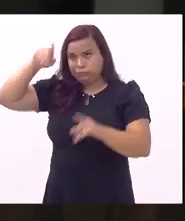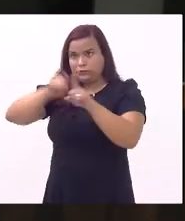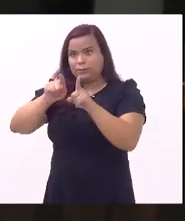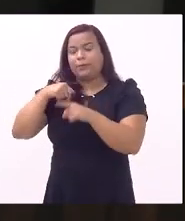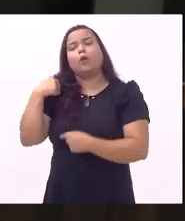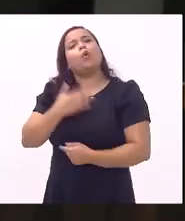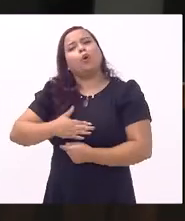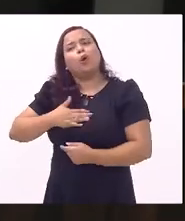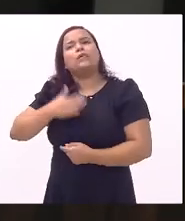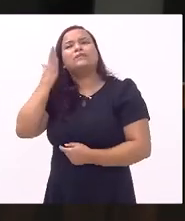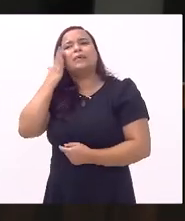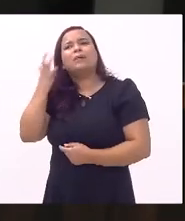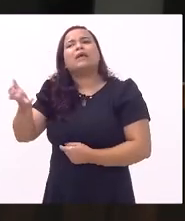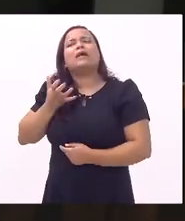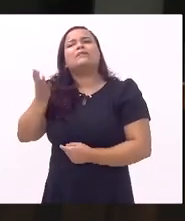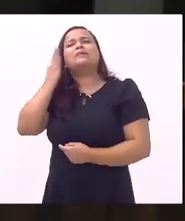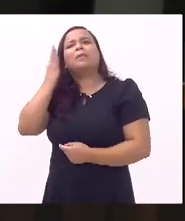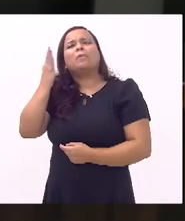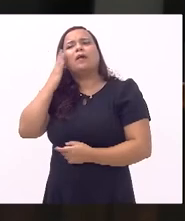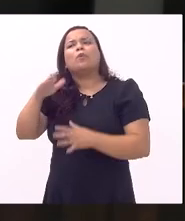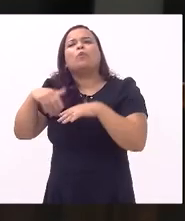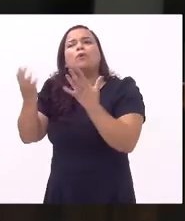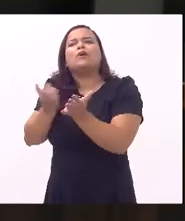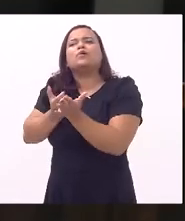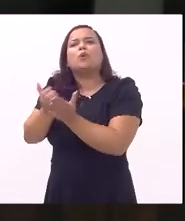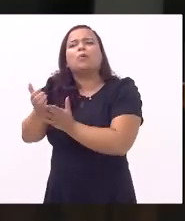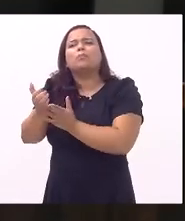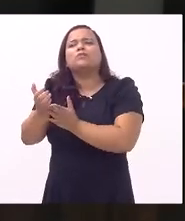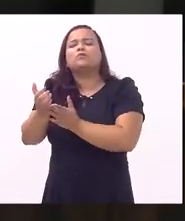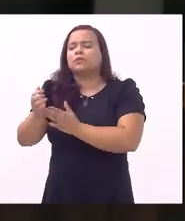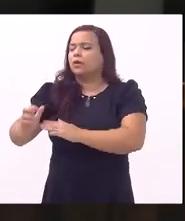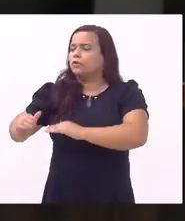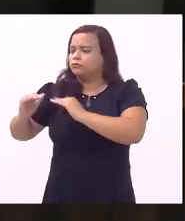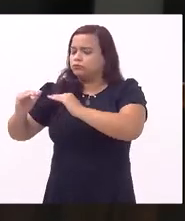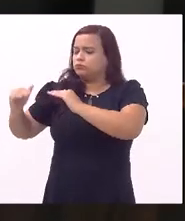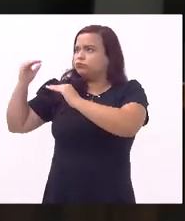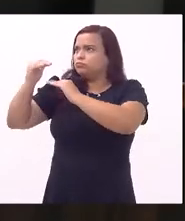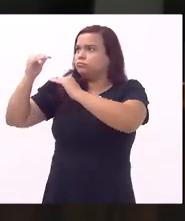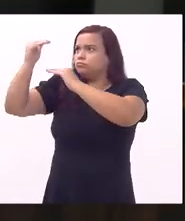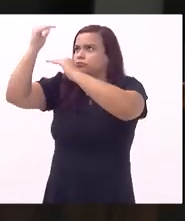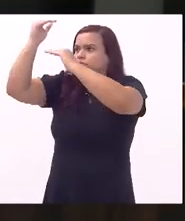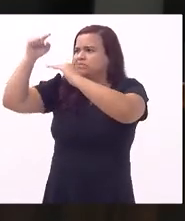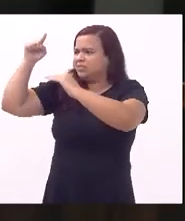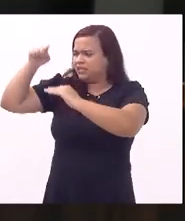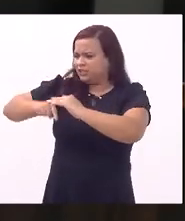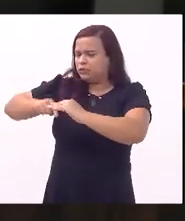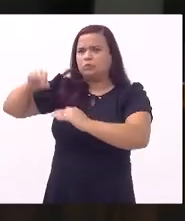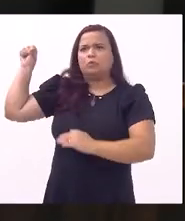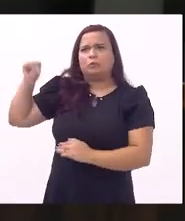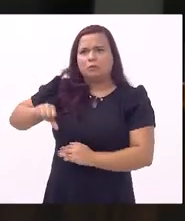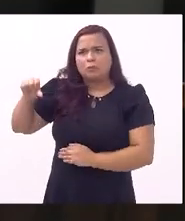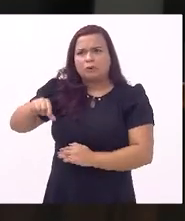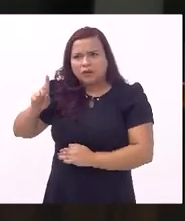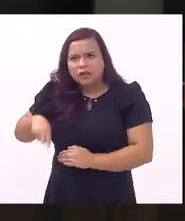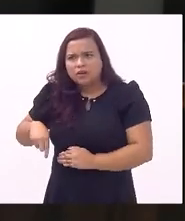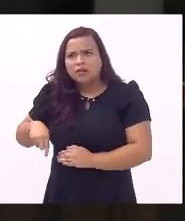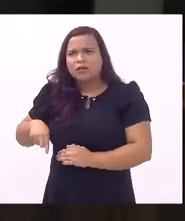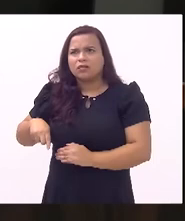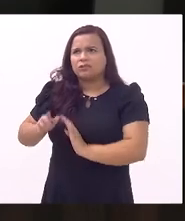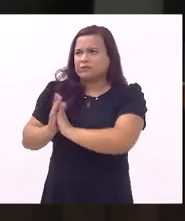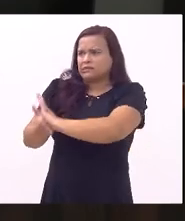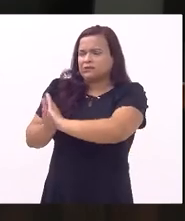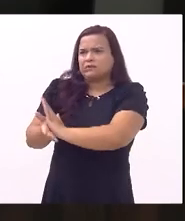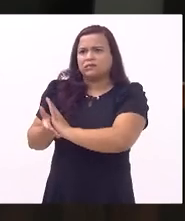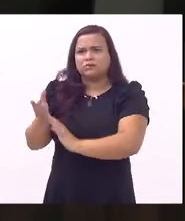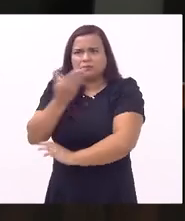desde quando a hierarquia e disciplina ela está relacionada a questões preconceituosas